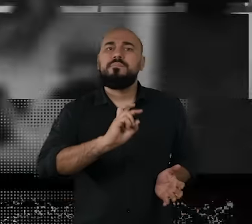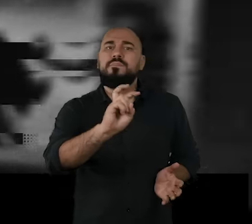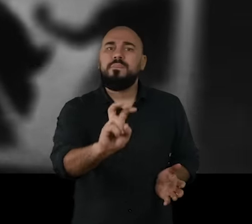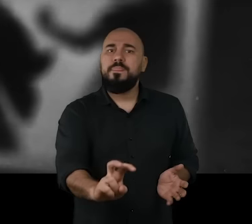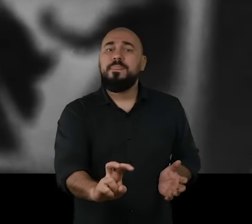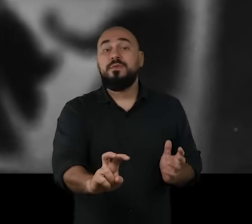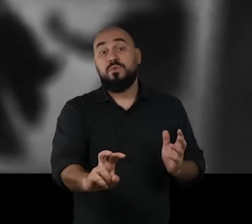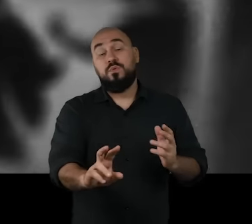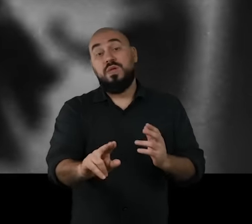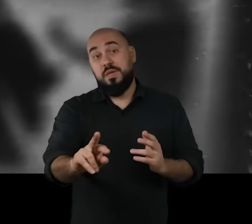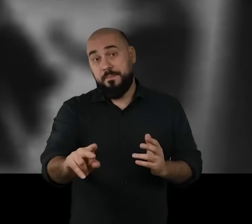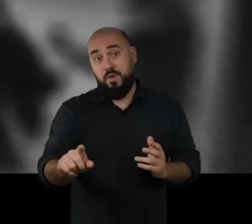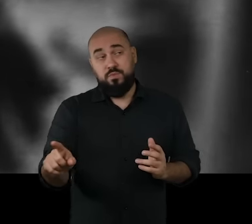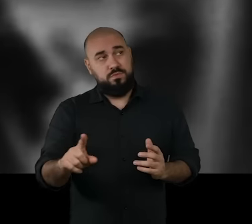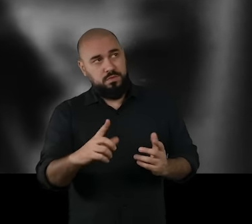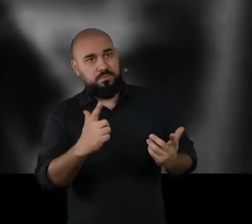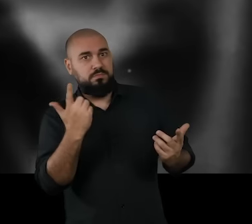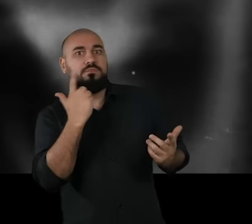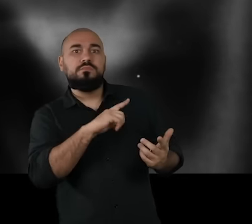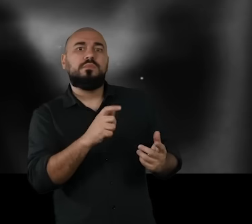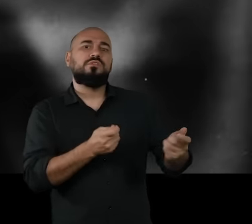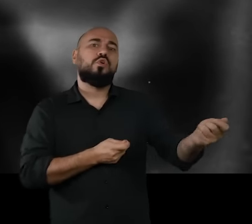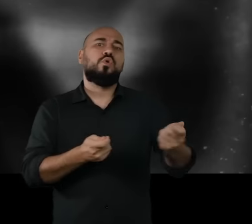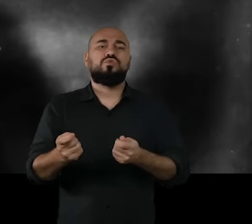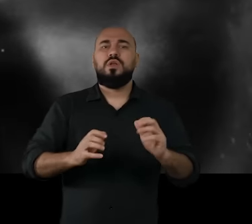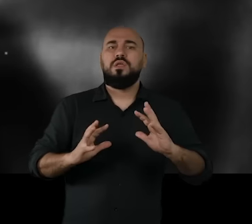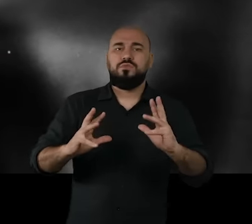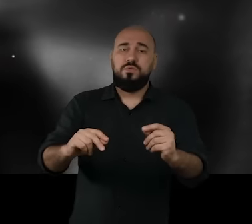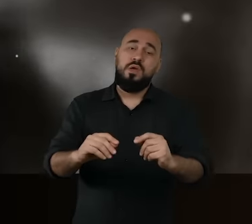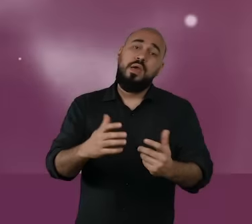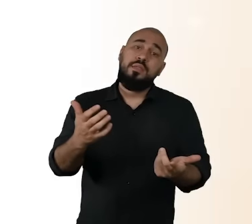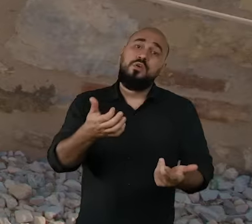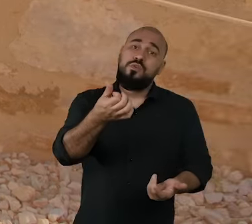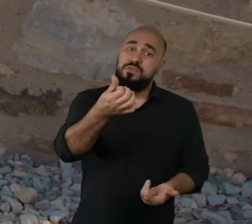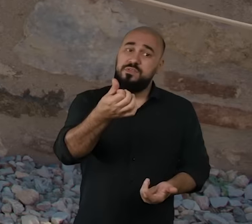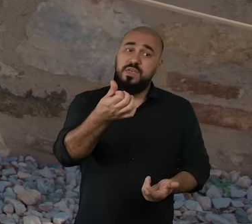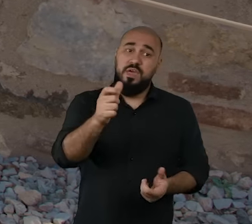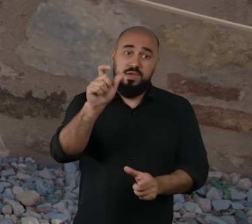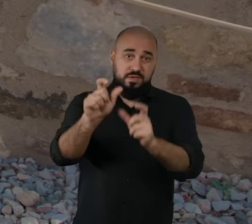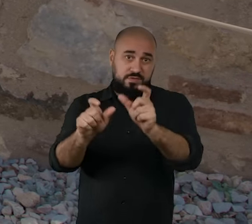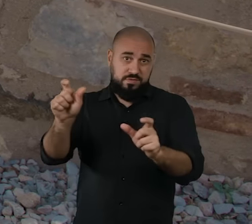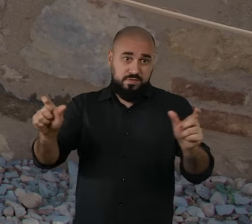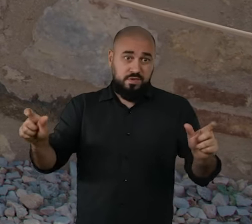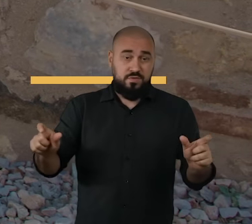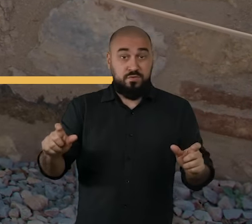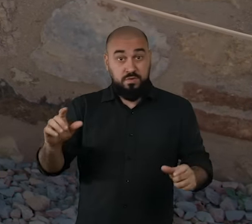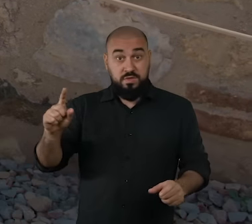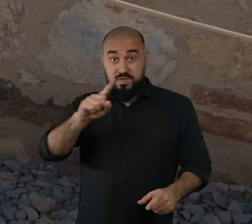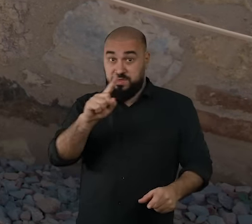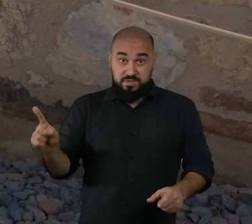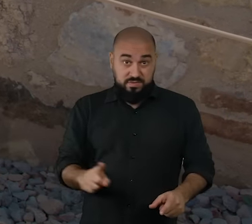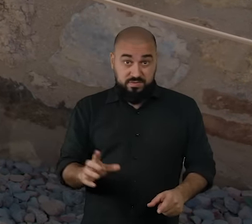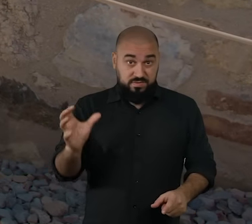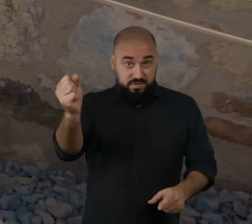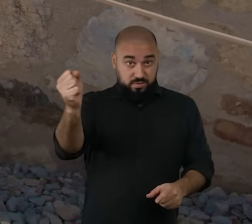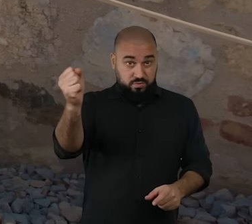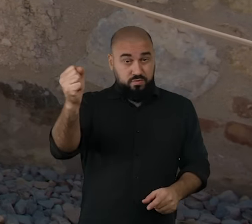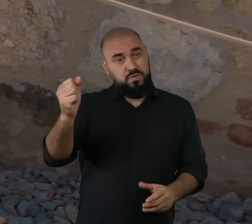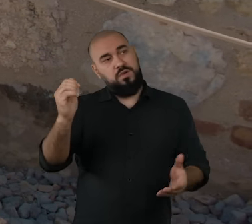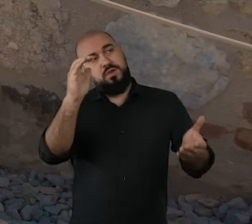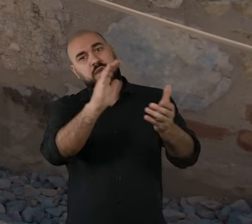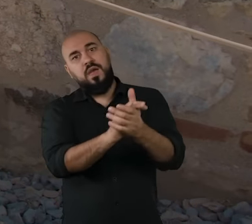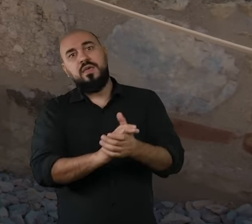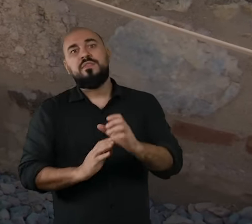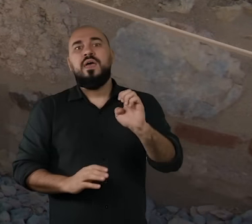Olimpo. Aí você tem os primeiros seis grandes deuses do Olimpo. Zeus, o Supremo, que se casa com Hera,